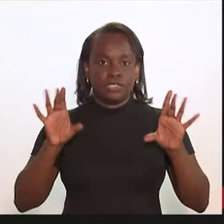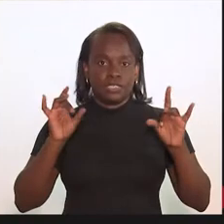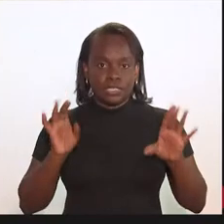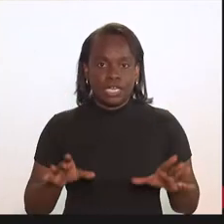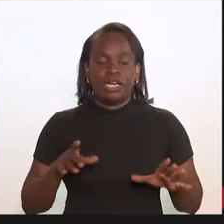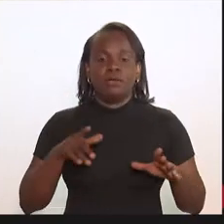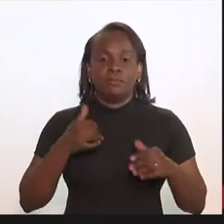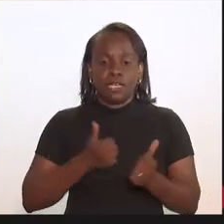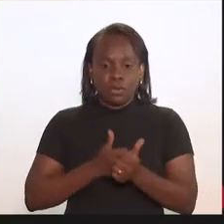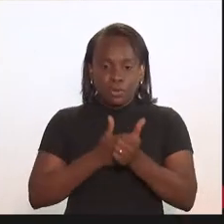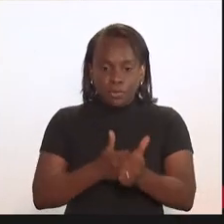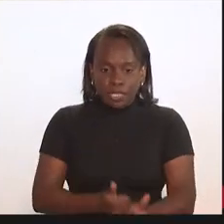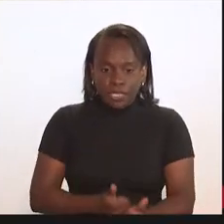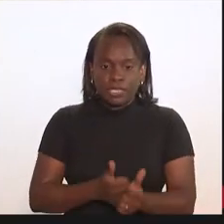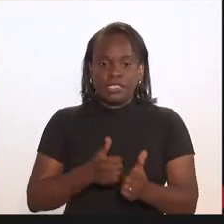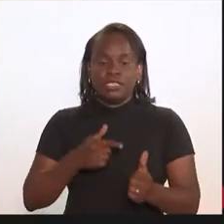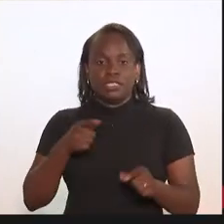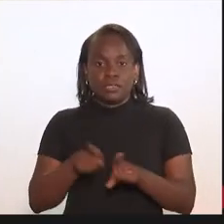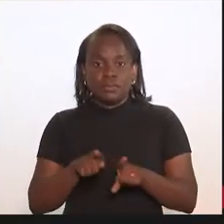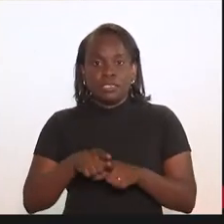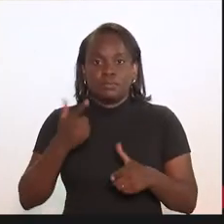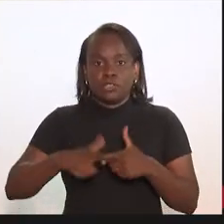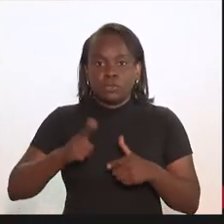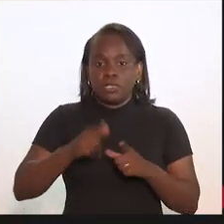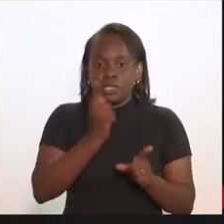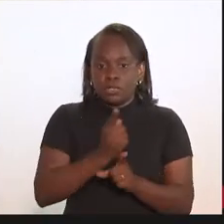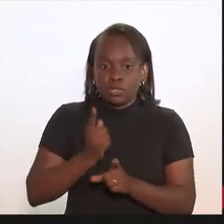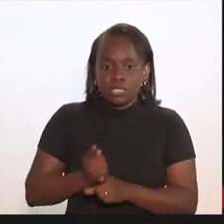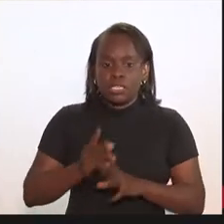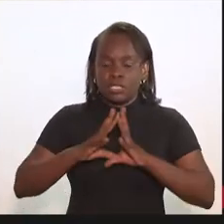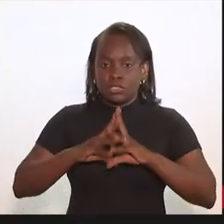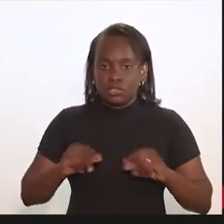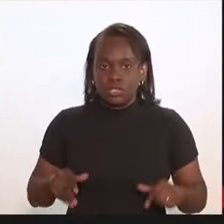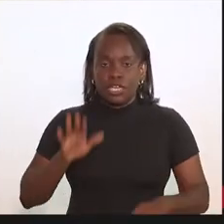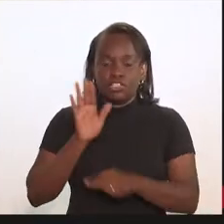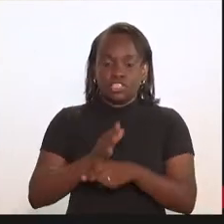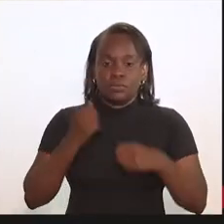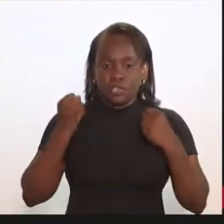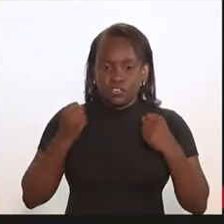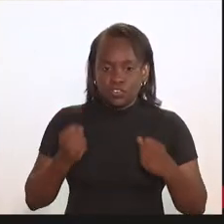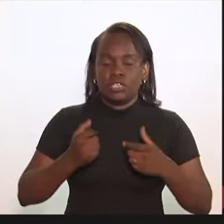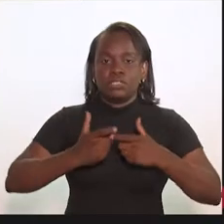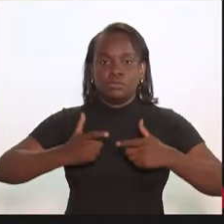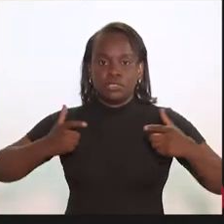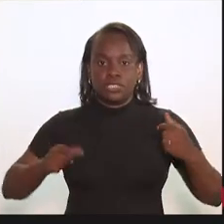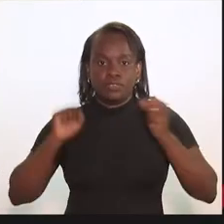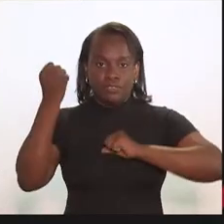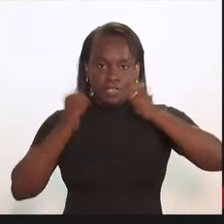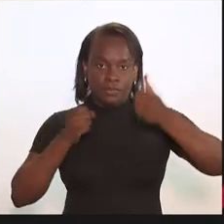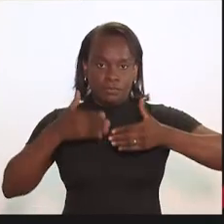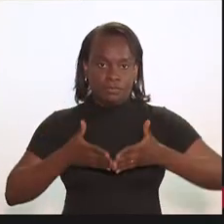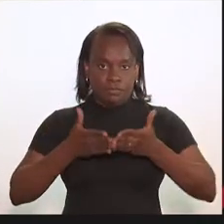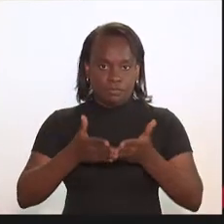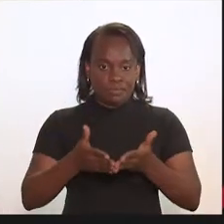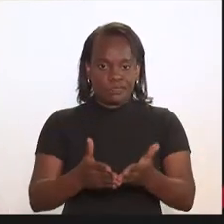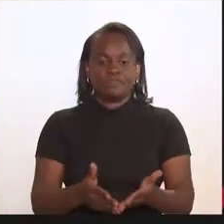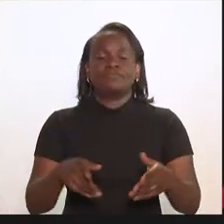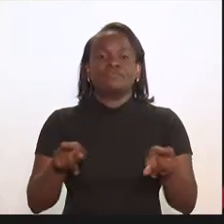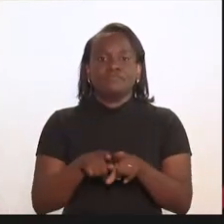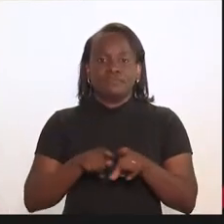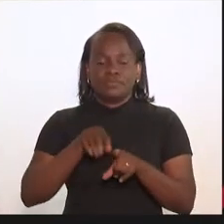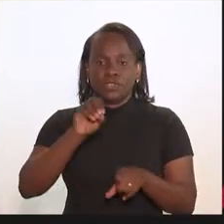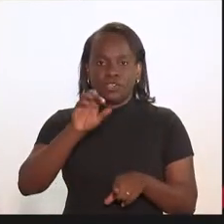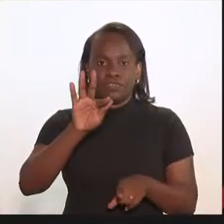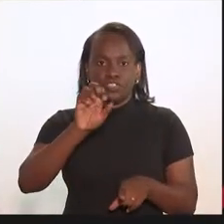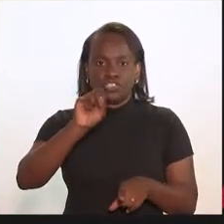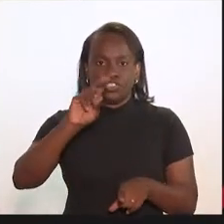Especial para acompanhar e buscar soluções para o fortalecimento e ampliação da indústria naval e